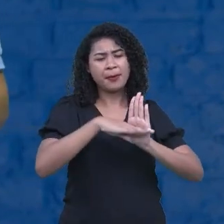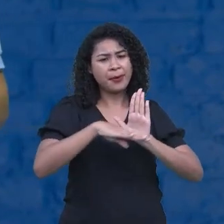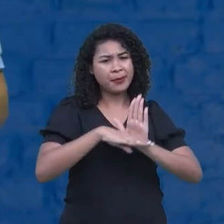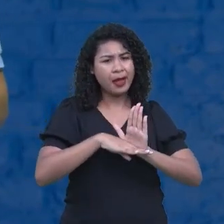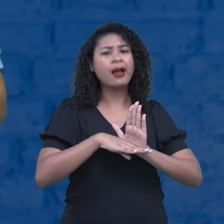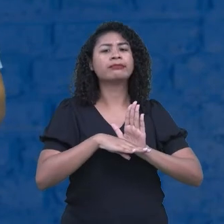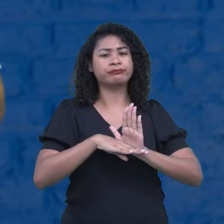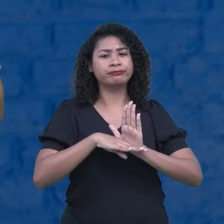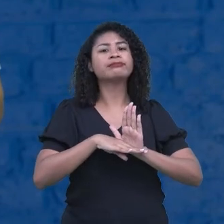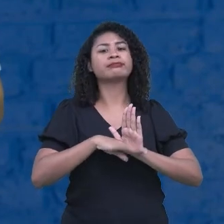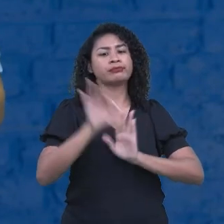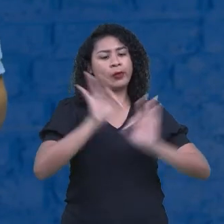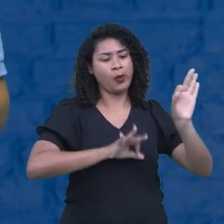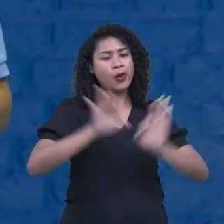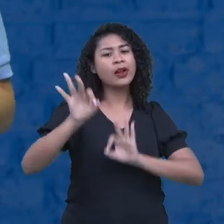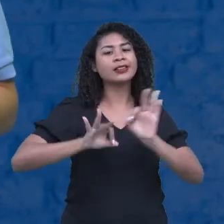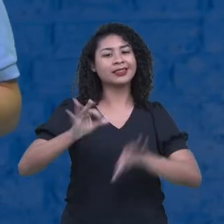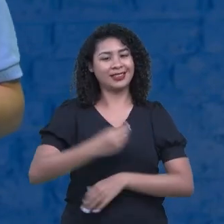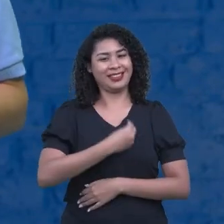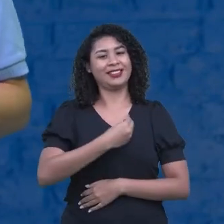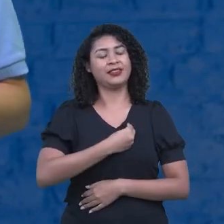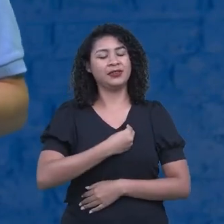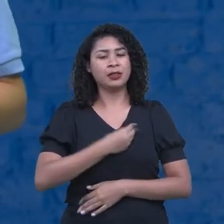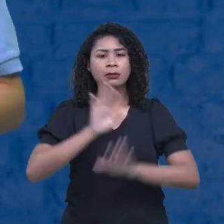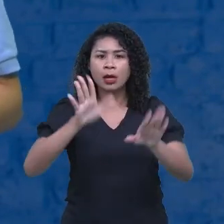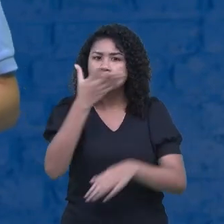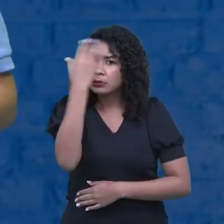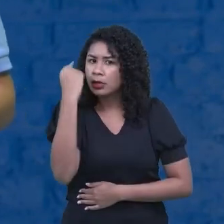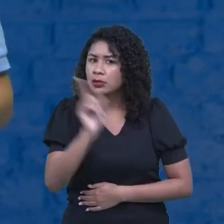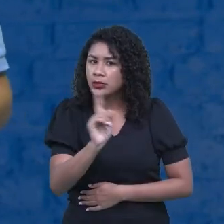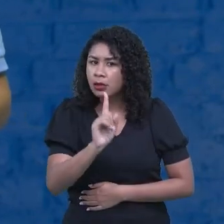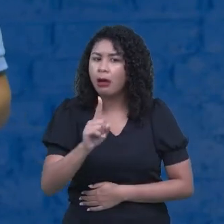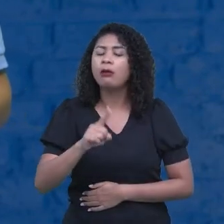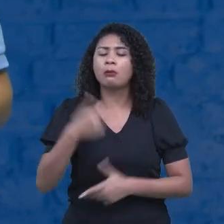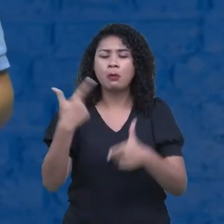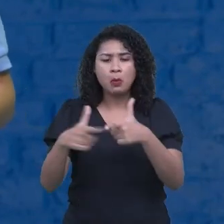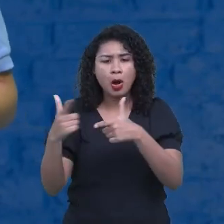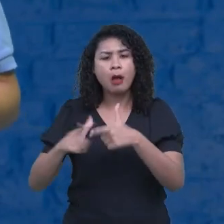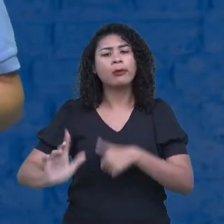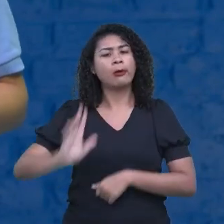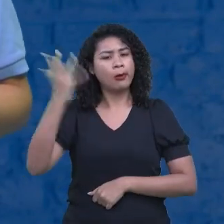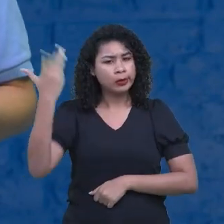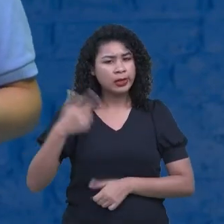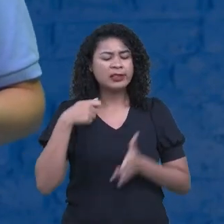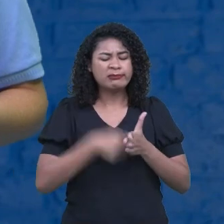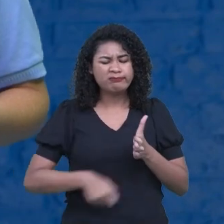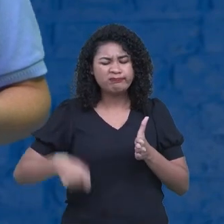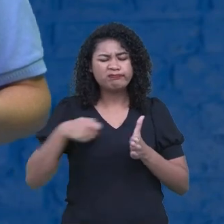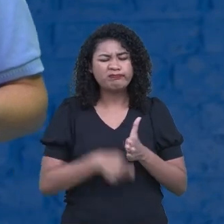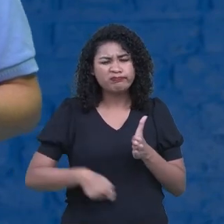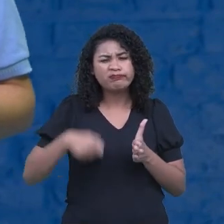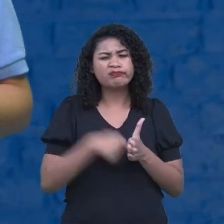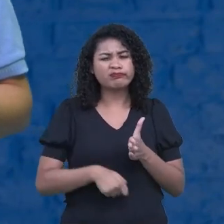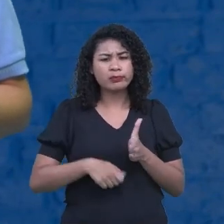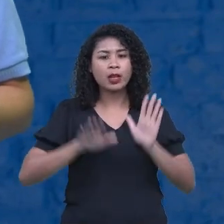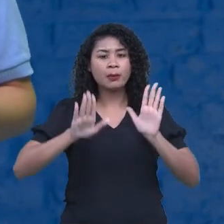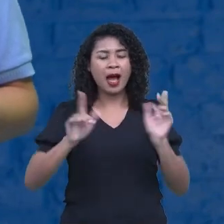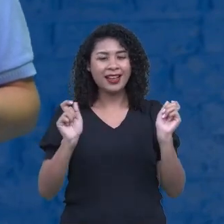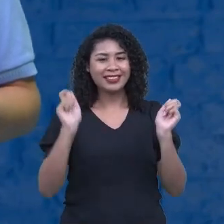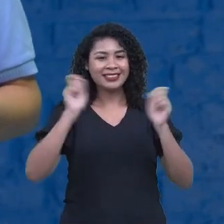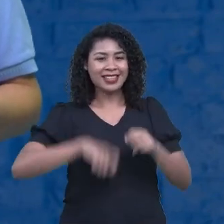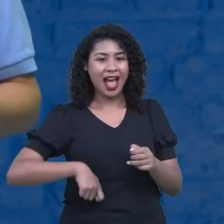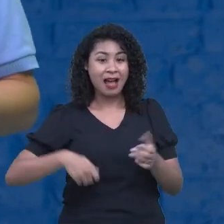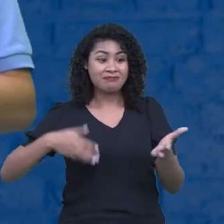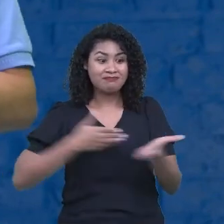esquecer. Nós vamos ter obstáculos, mas nós podemos construir pontes. A partir de